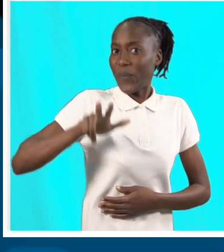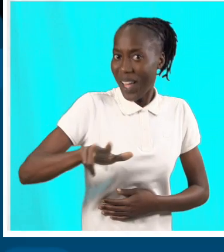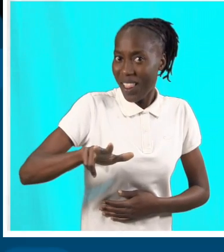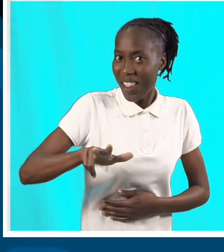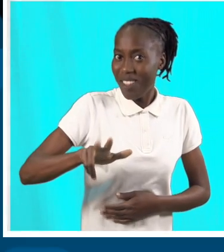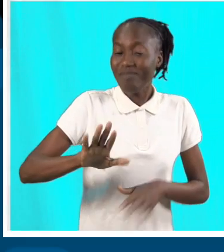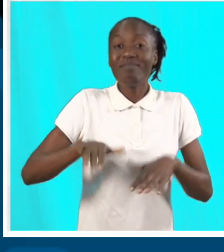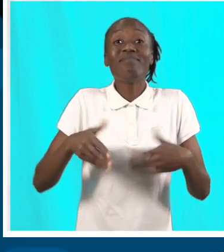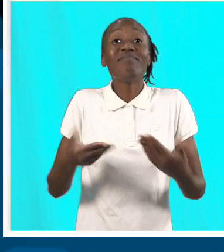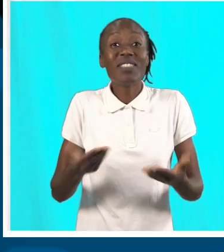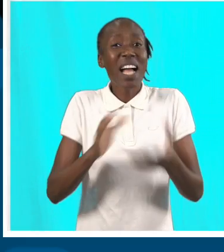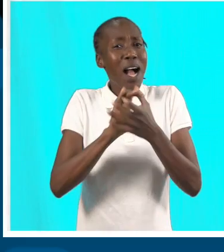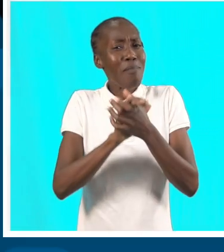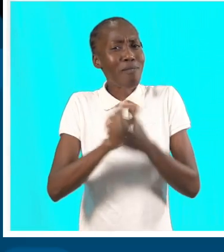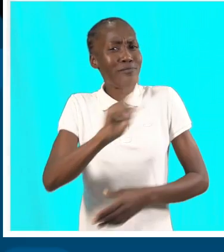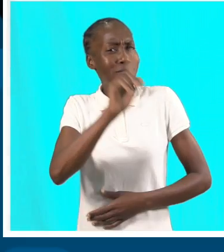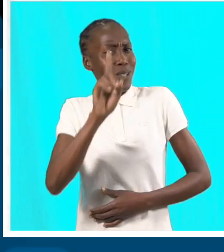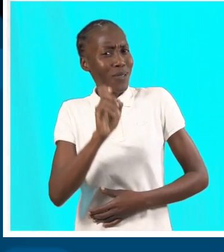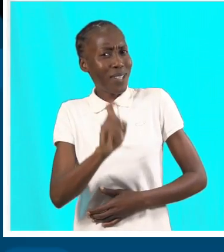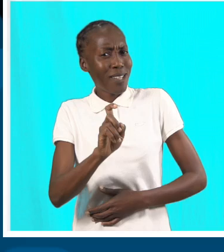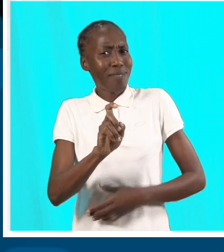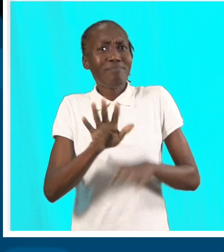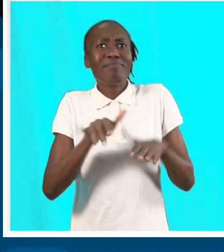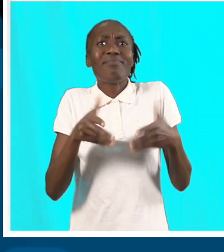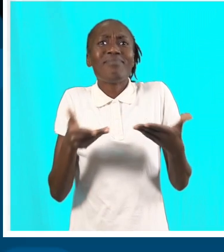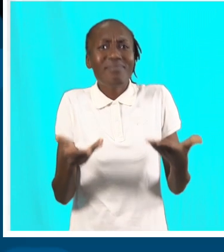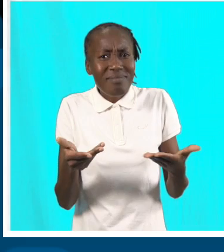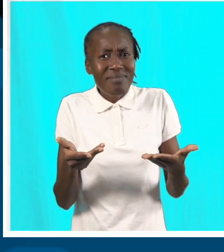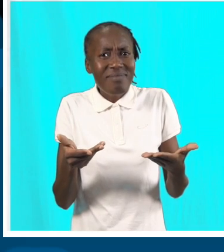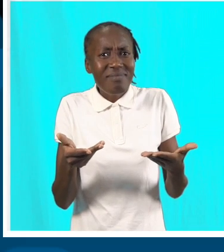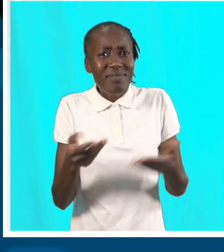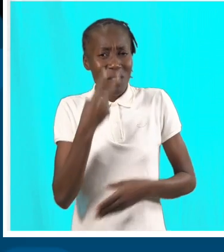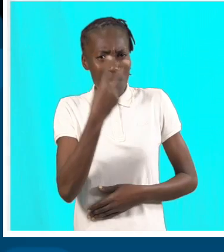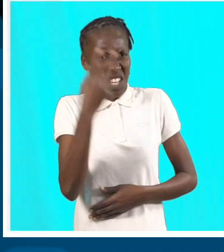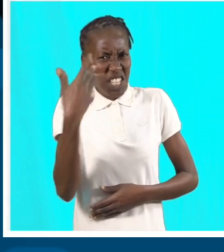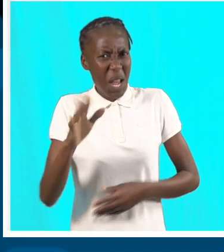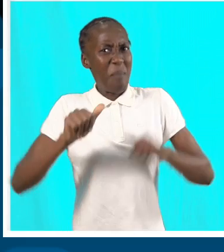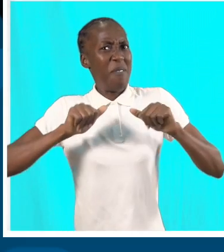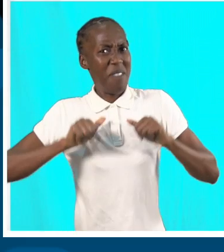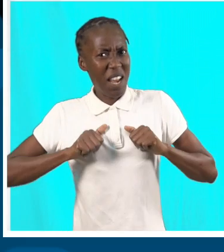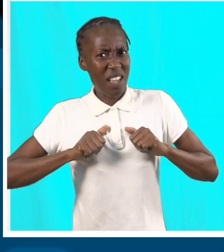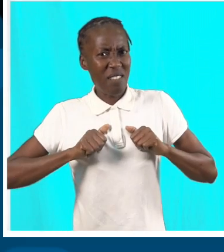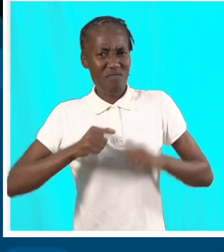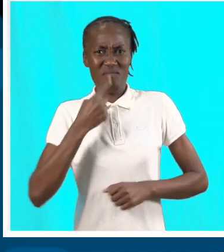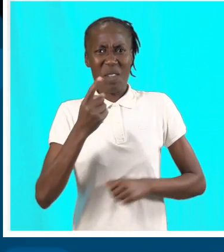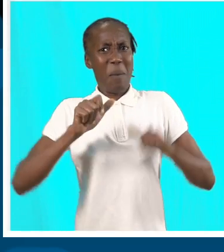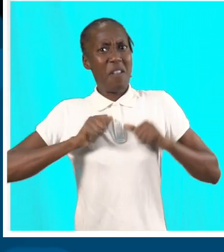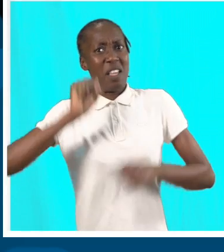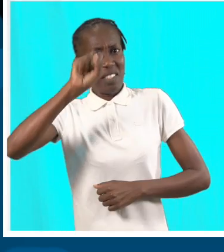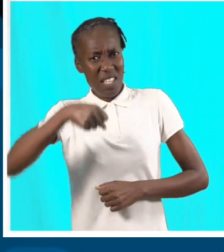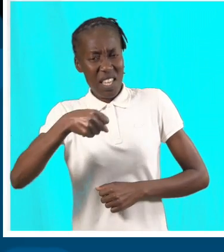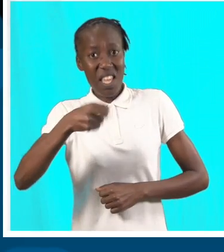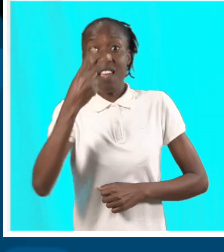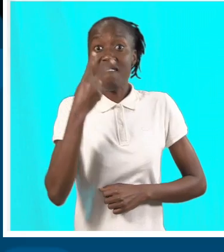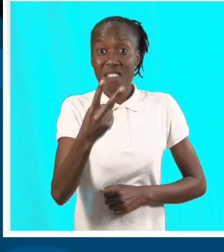vez para Lisboa. Os amigos dele perguntaram, que você viu Mafalala? Uma